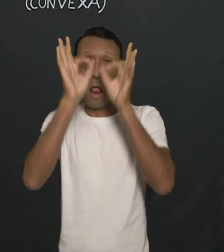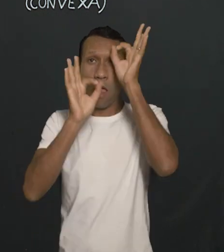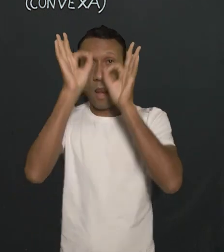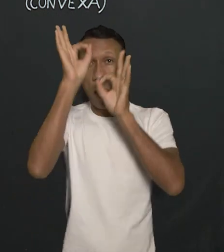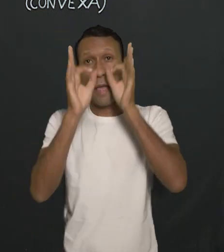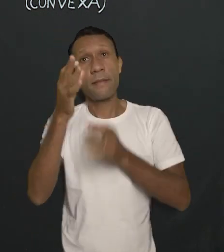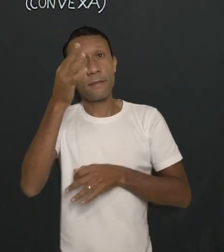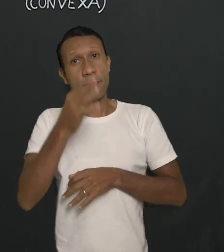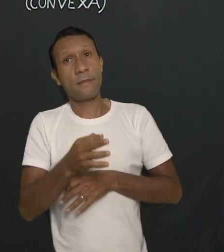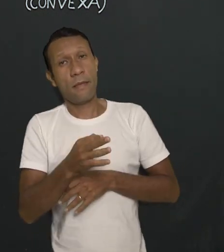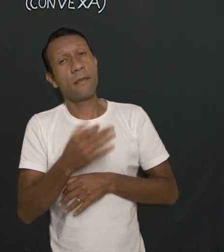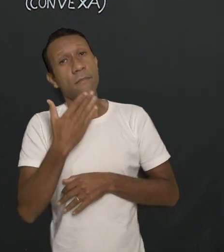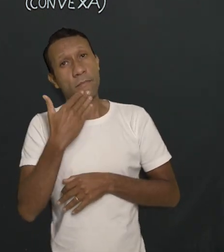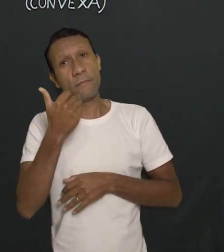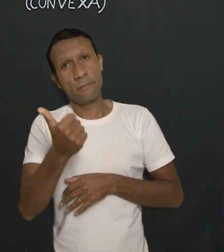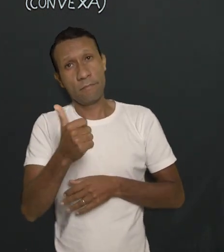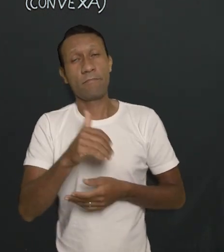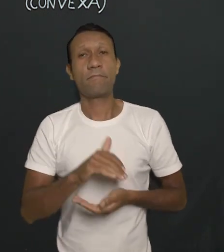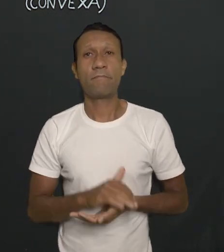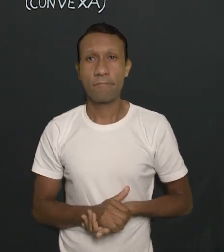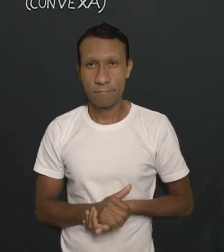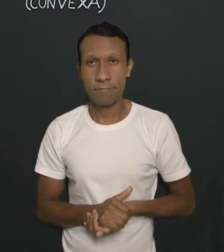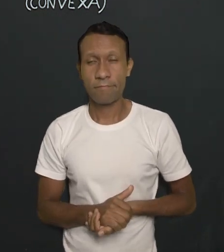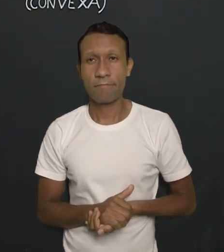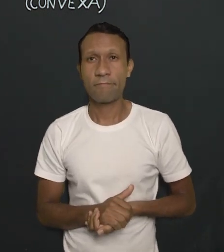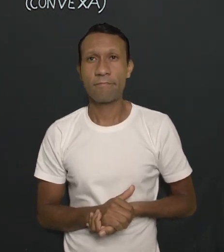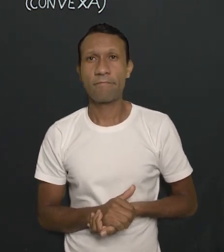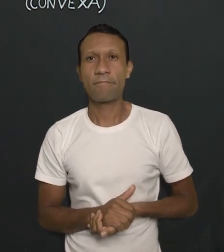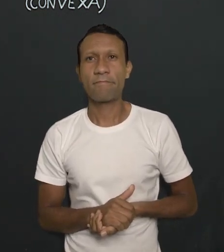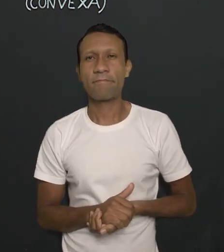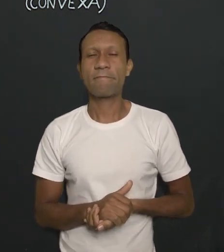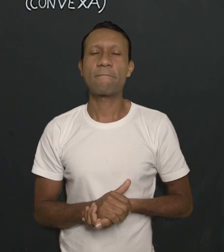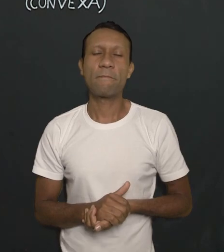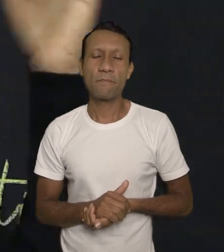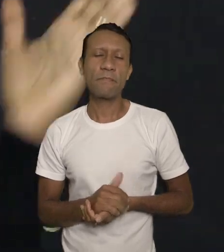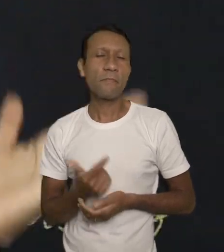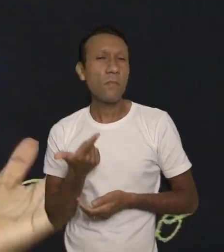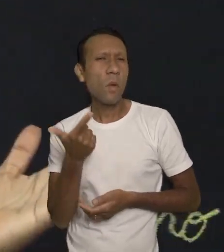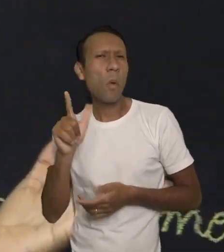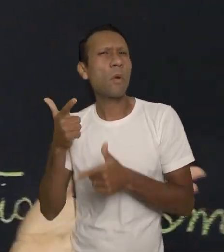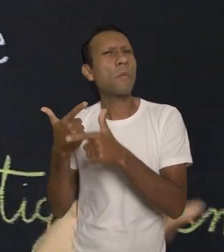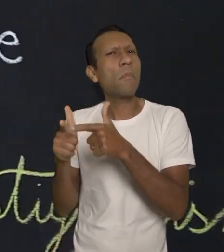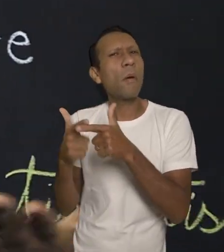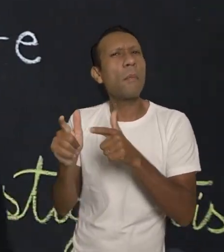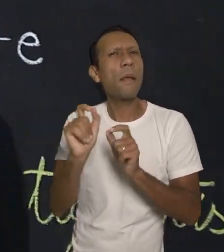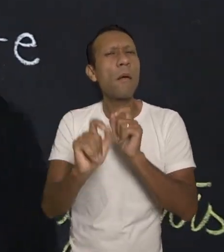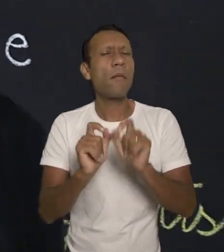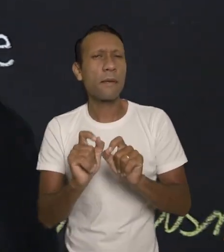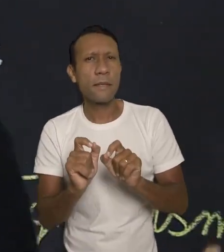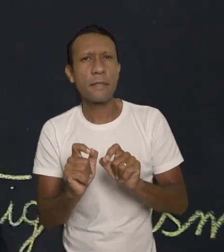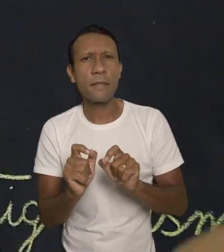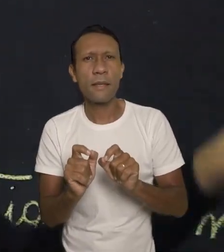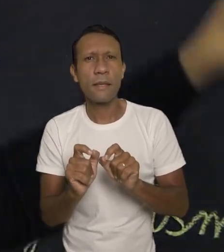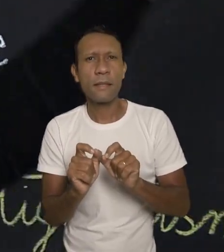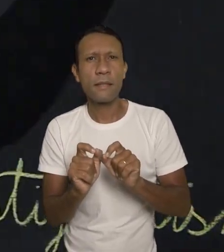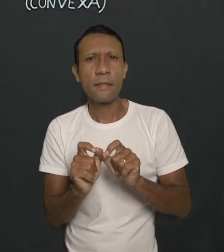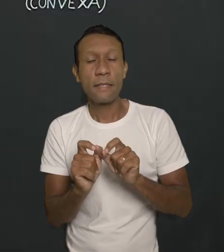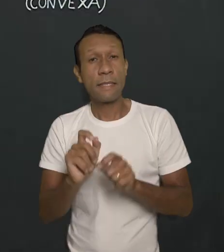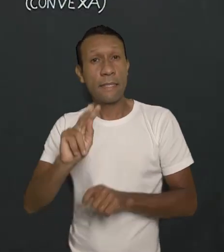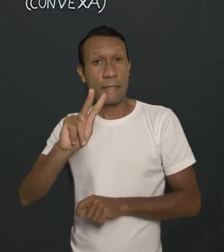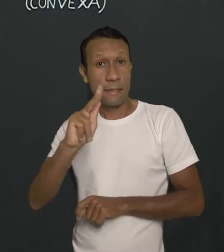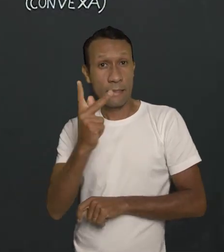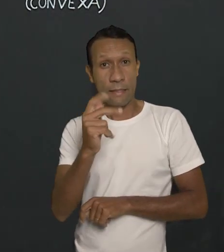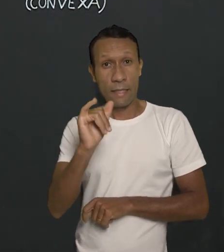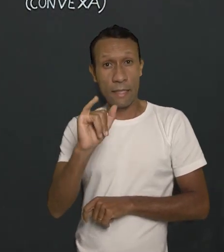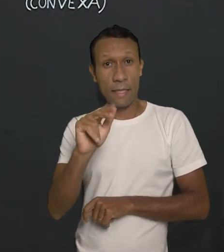Porém, a chance de aumentar a miopia na adolescência é grande. Um outro problema que a gente pode ter também é a